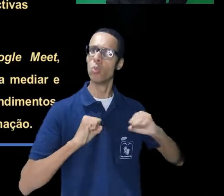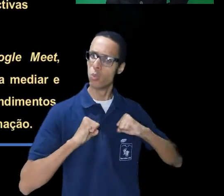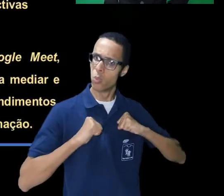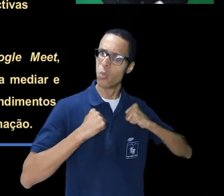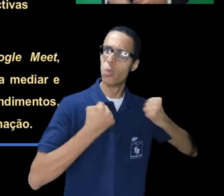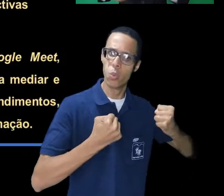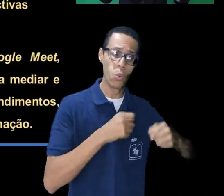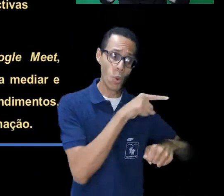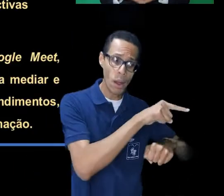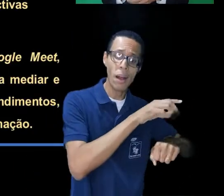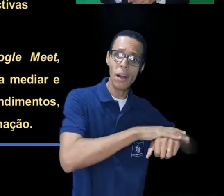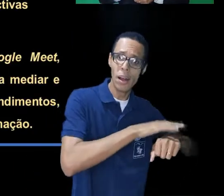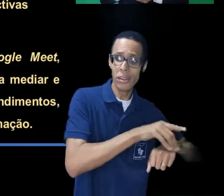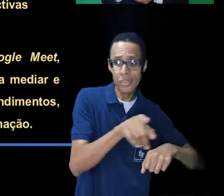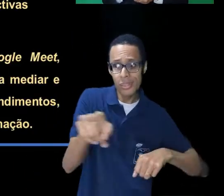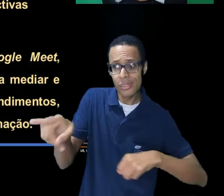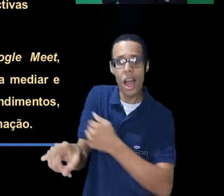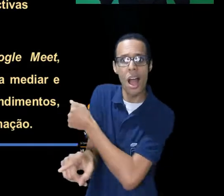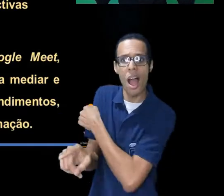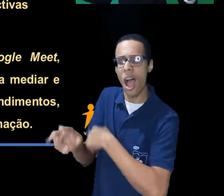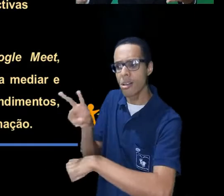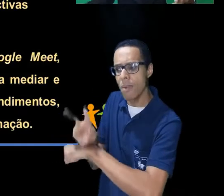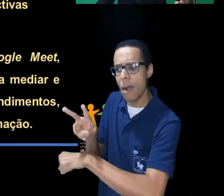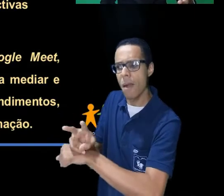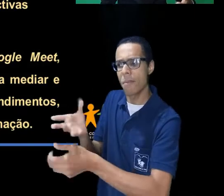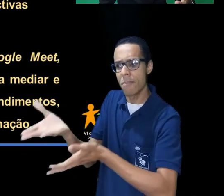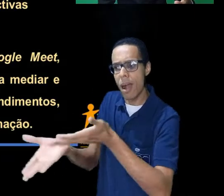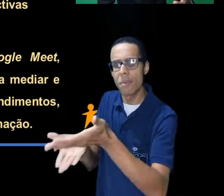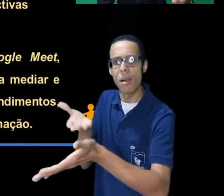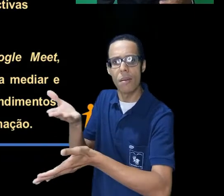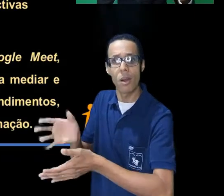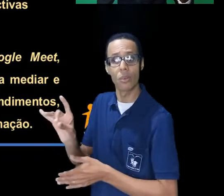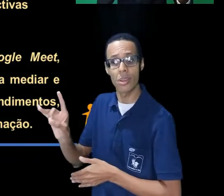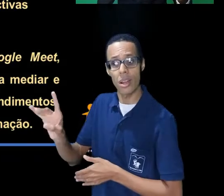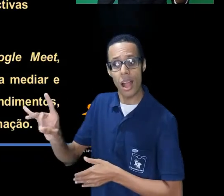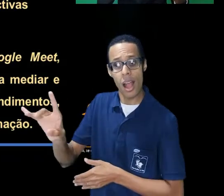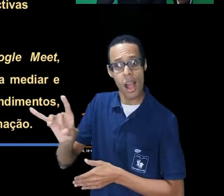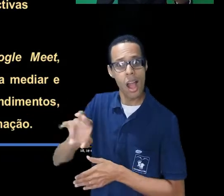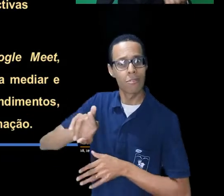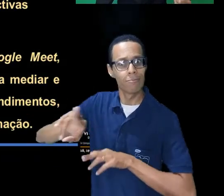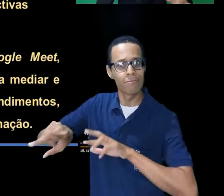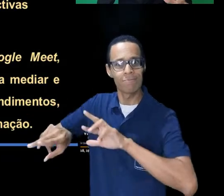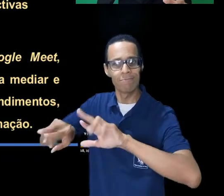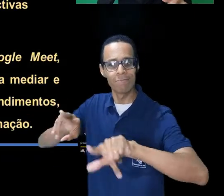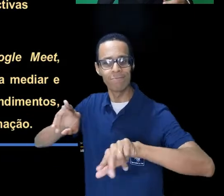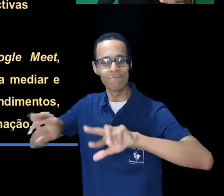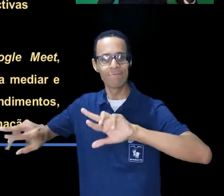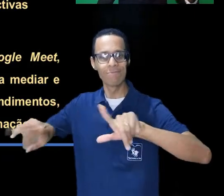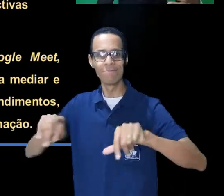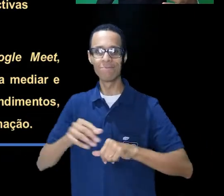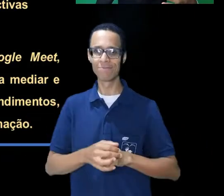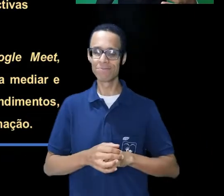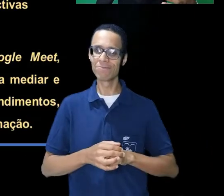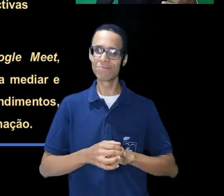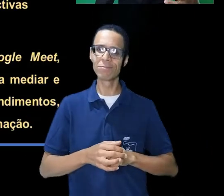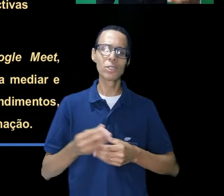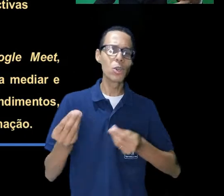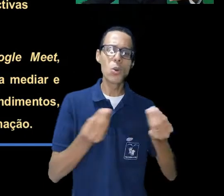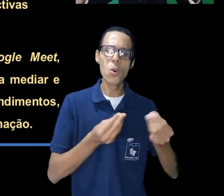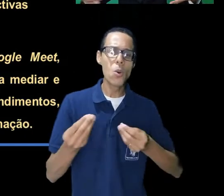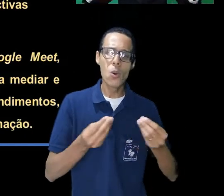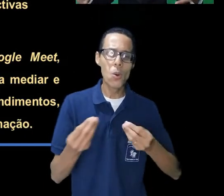metodologia, como aos meus cuidados de supervisionar os atendimentos, está em andamento, venho